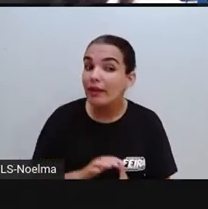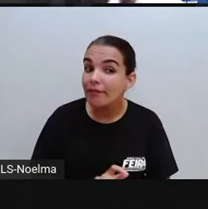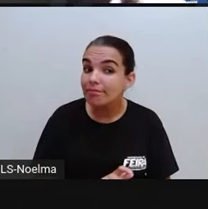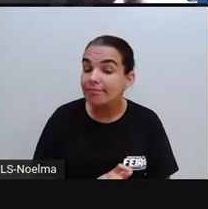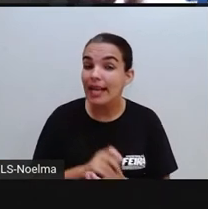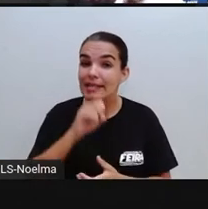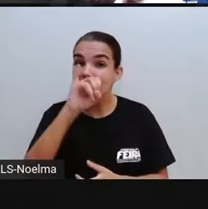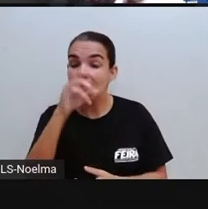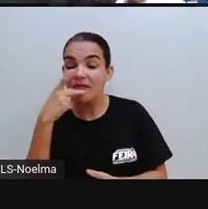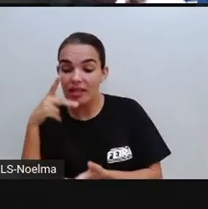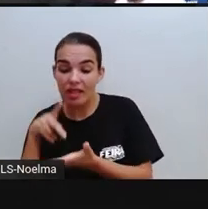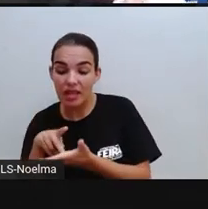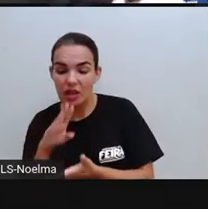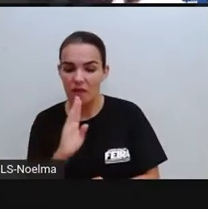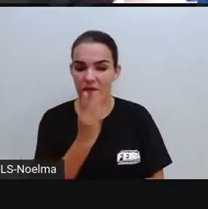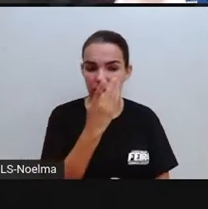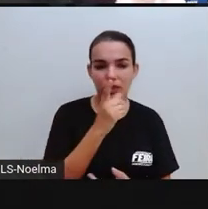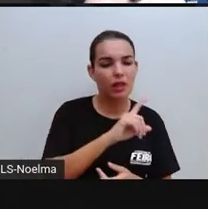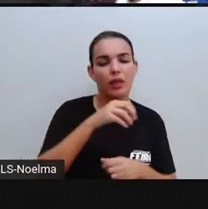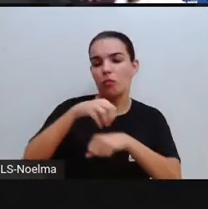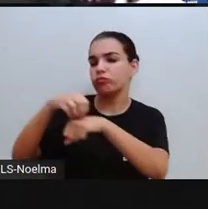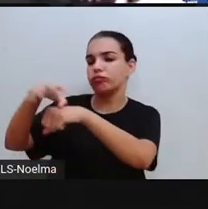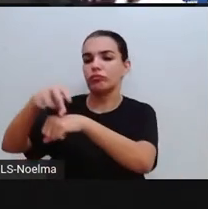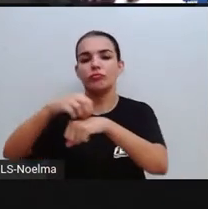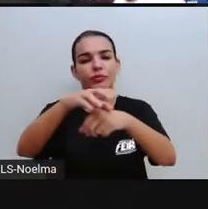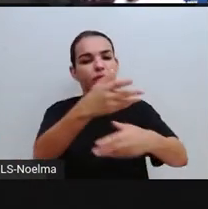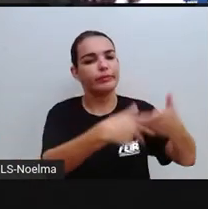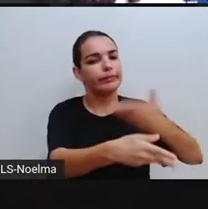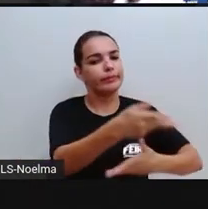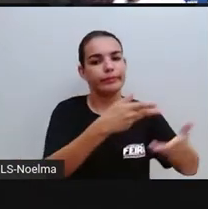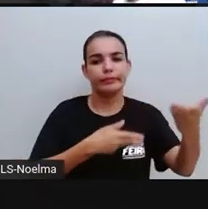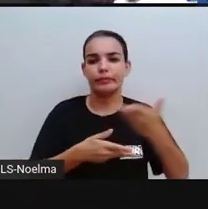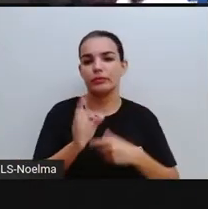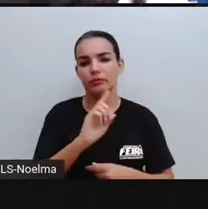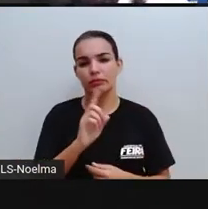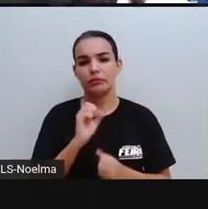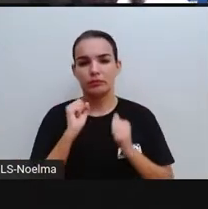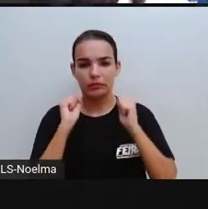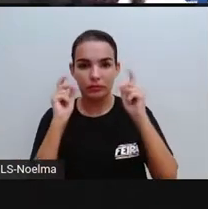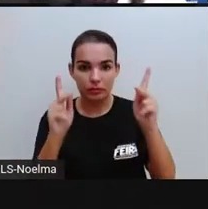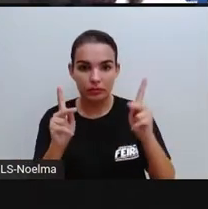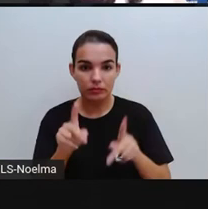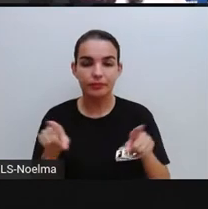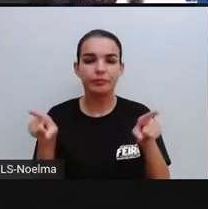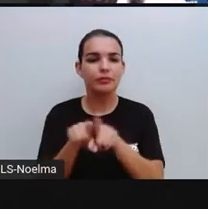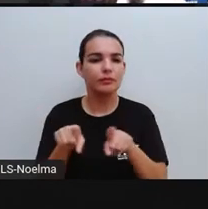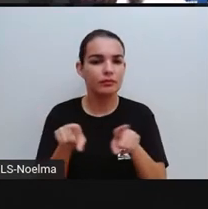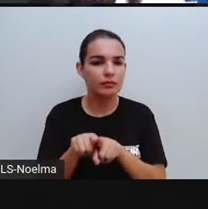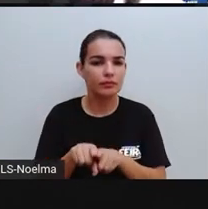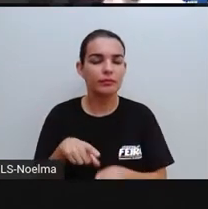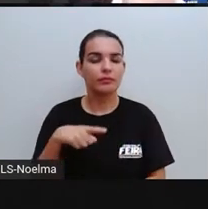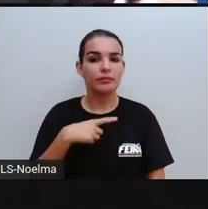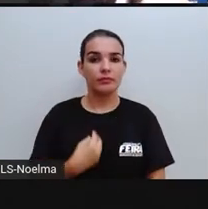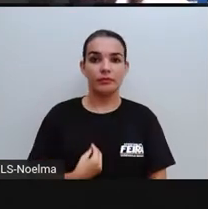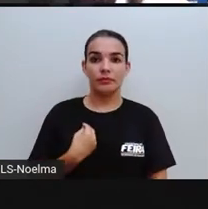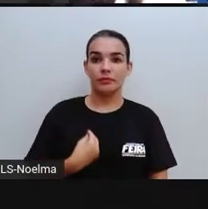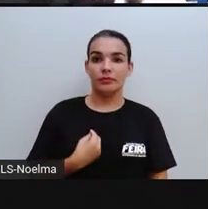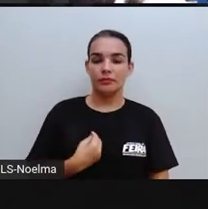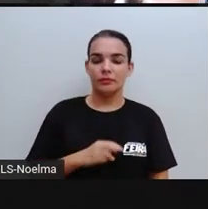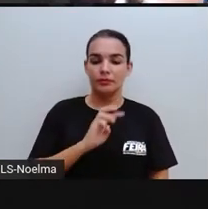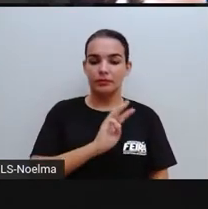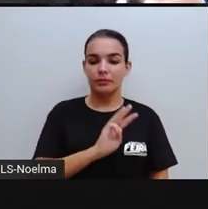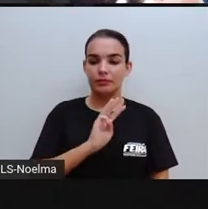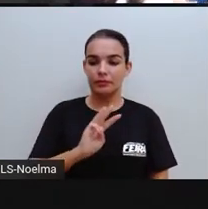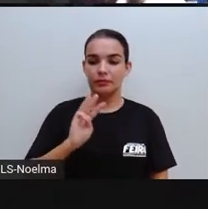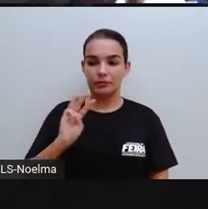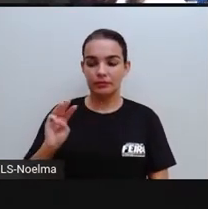verdadeira ou se é falsa, não compartilha, tá? Inclusive, existem aí sites, né, que